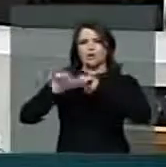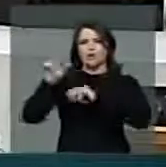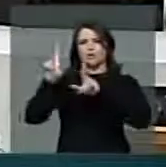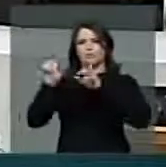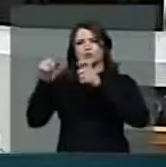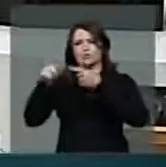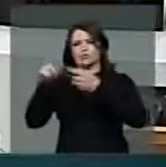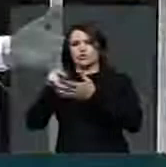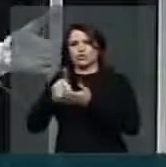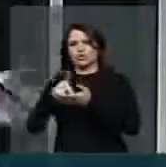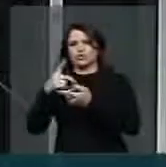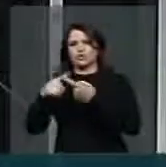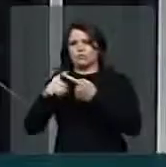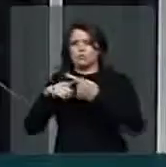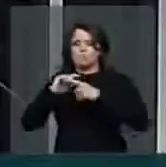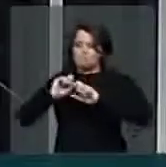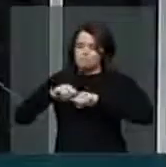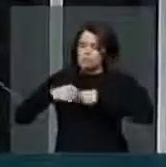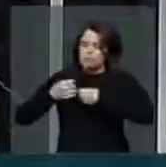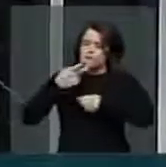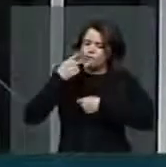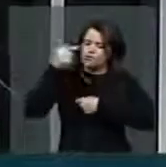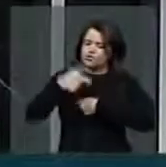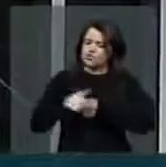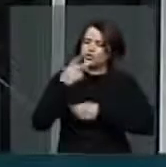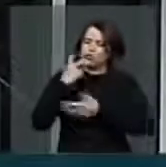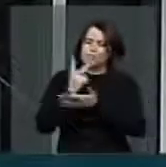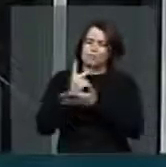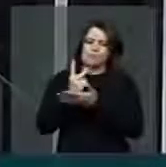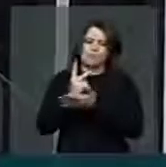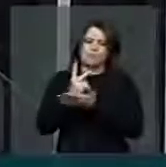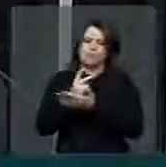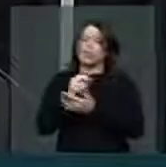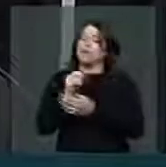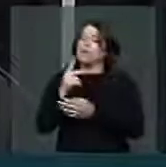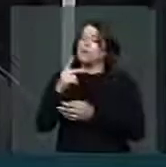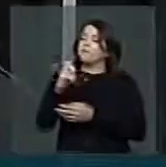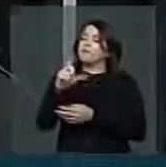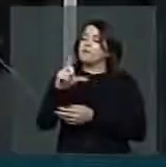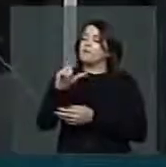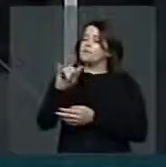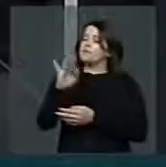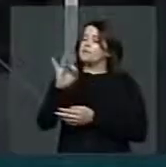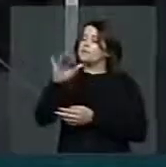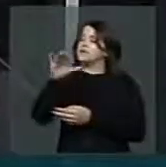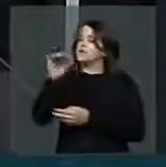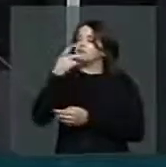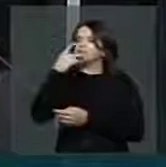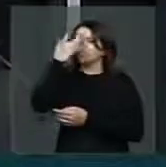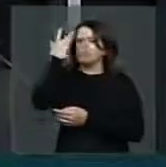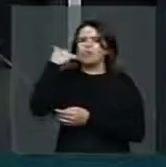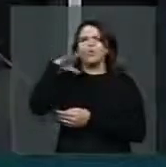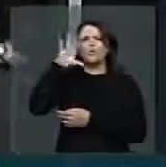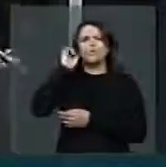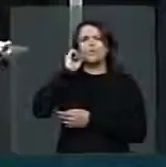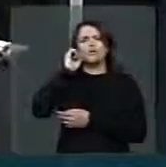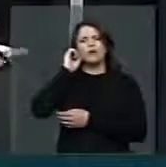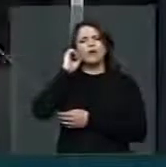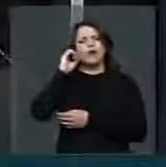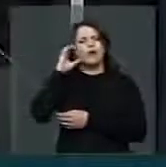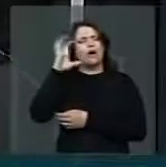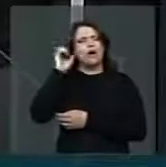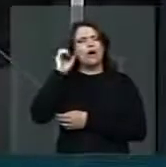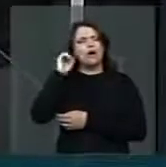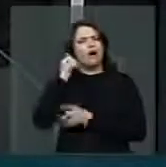exatamente para reforçar novamente essa questão de plebiscito. Porque as pessoas que estão nos vendo na TV Câmara, na Rádio Câmara, acabam acreditando.